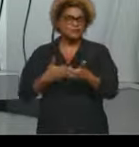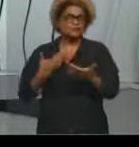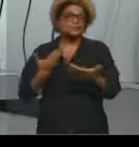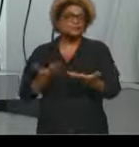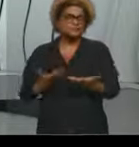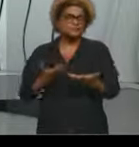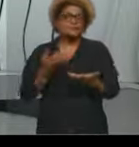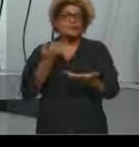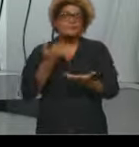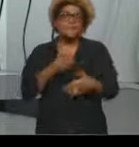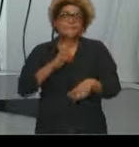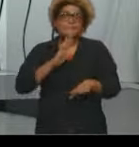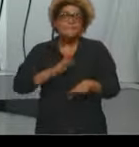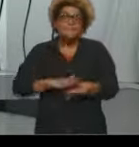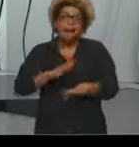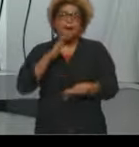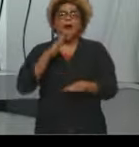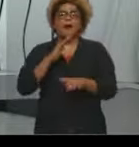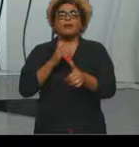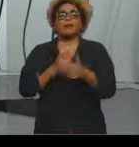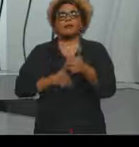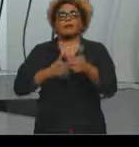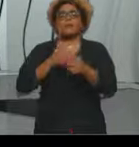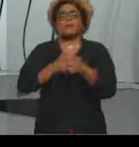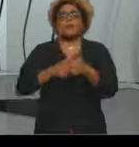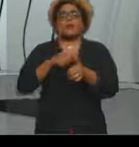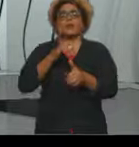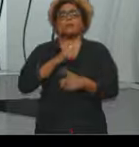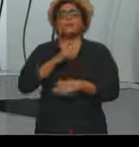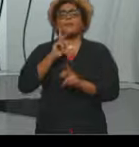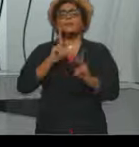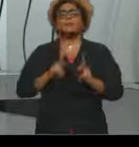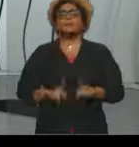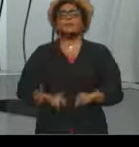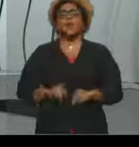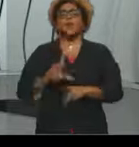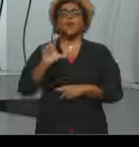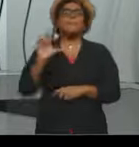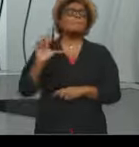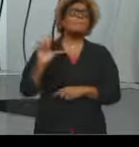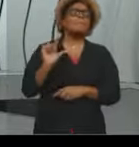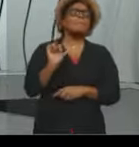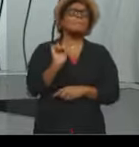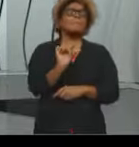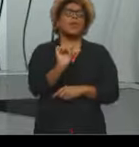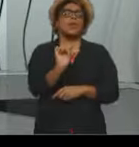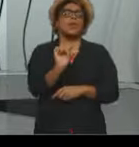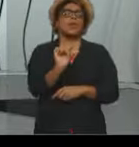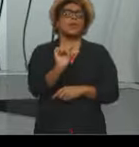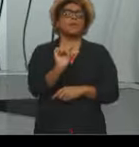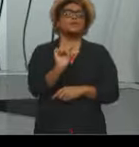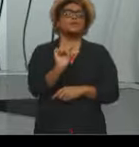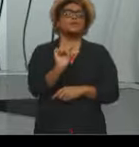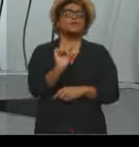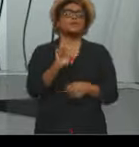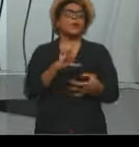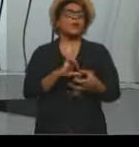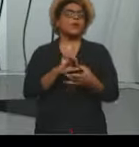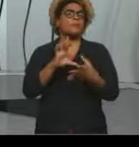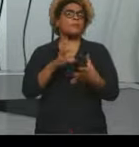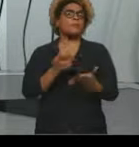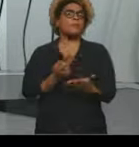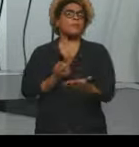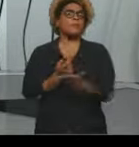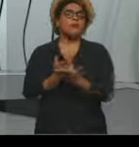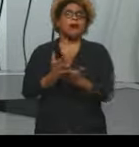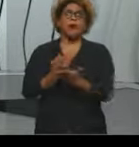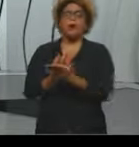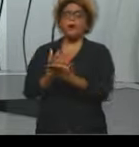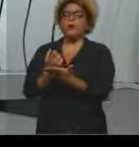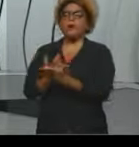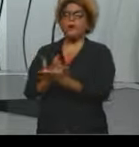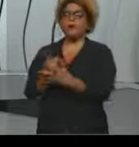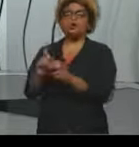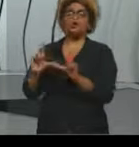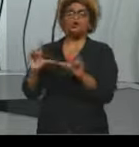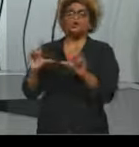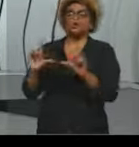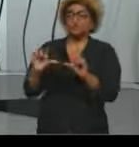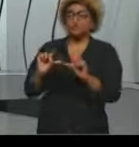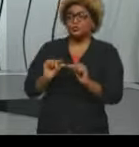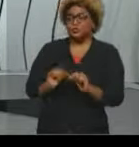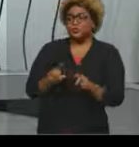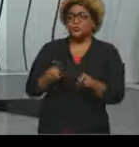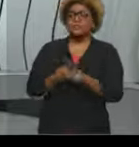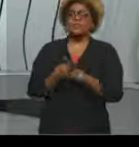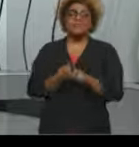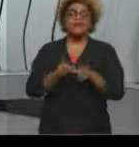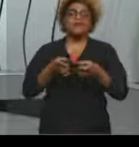aumenta, a gente tem as pessoas com menor poder de compra, por exemplo, né, a gente tem uma diminuição, então, das